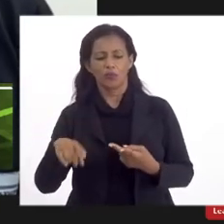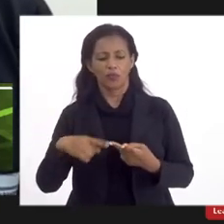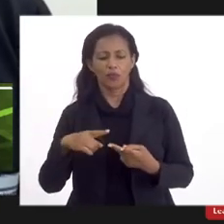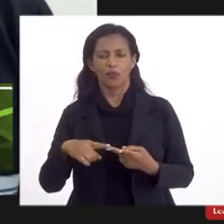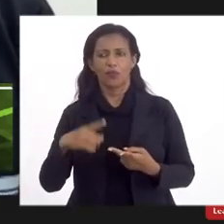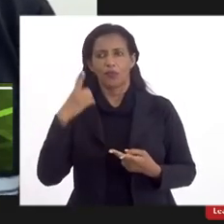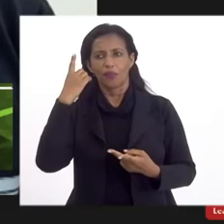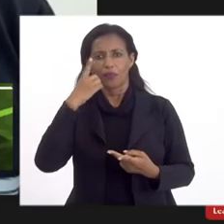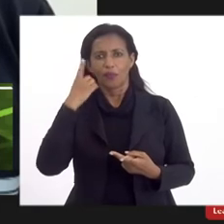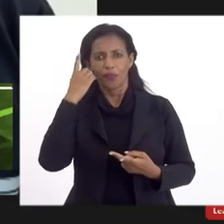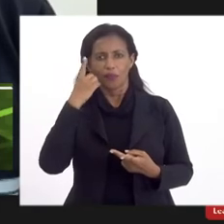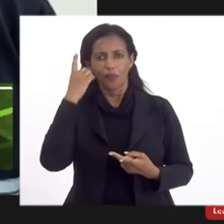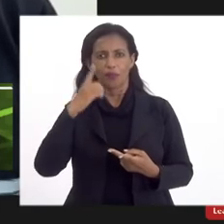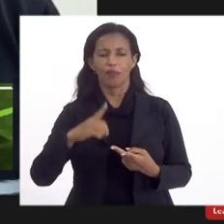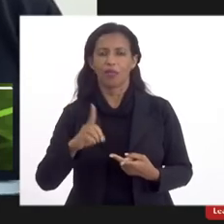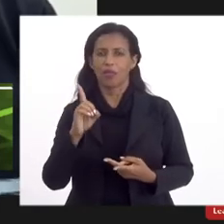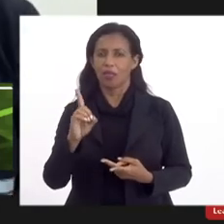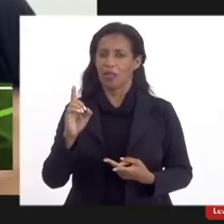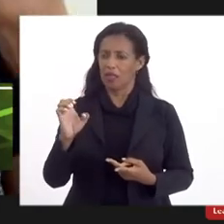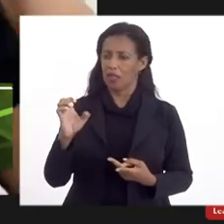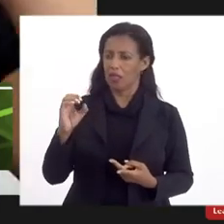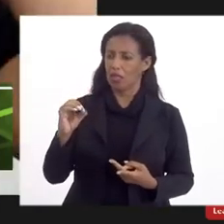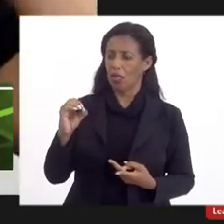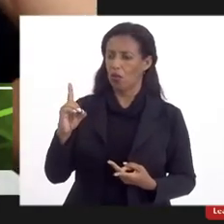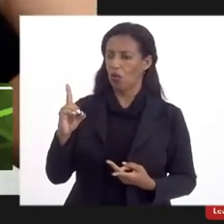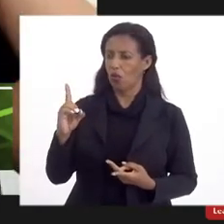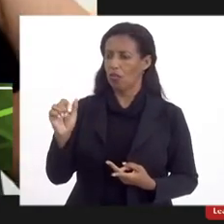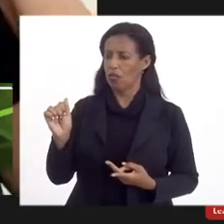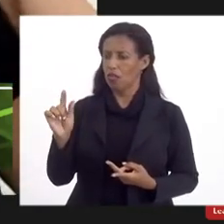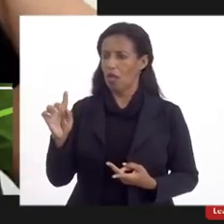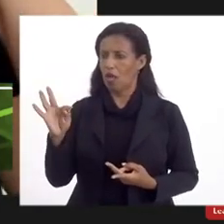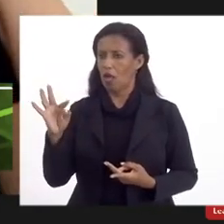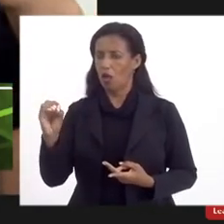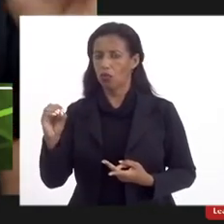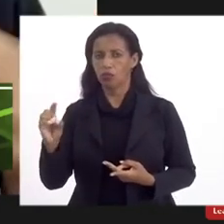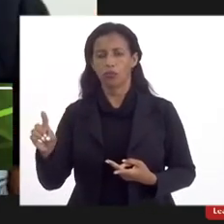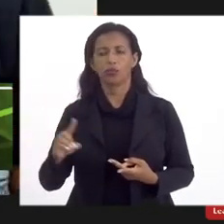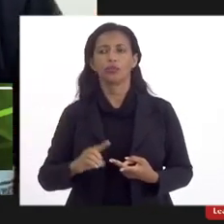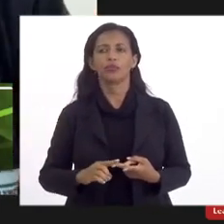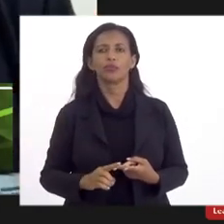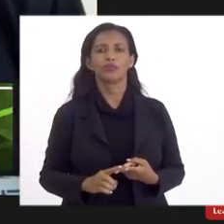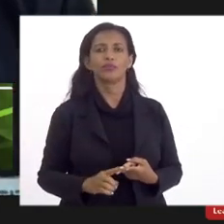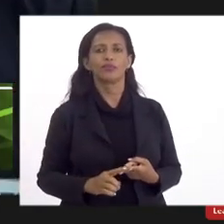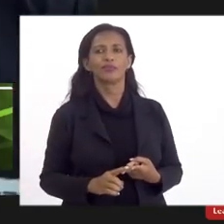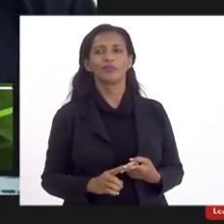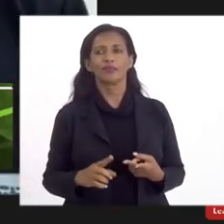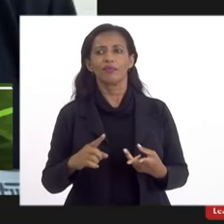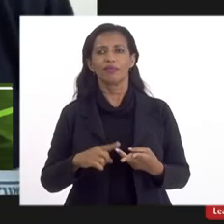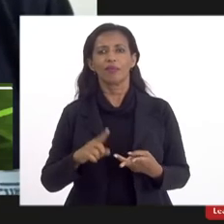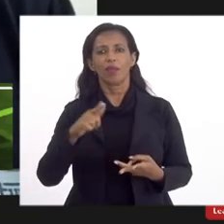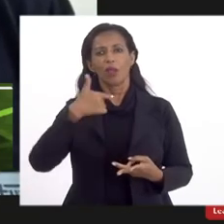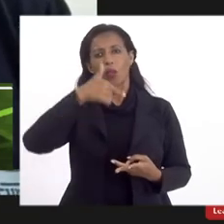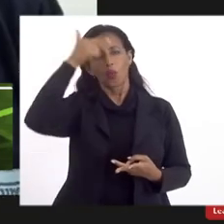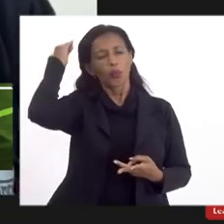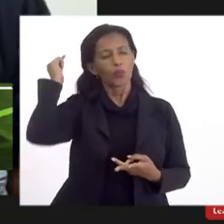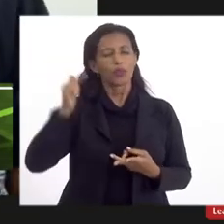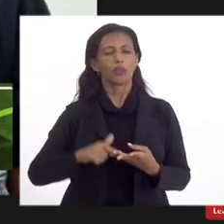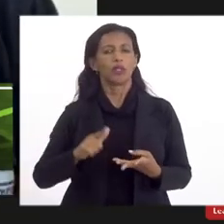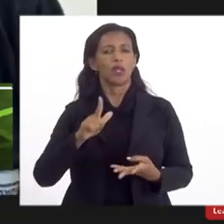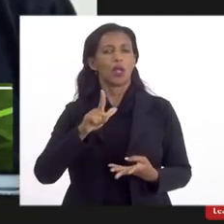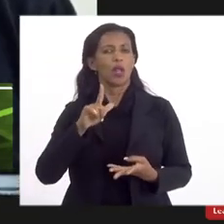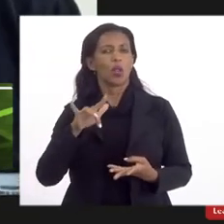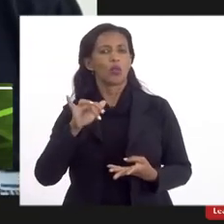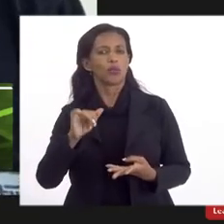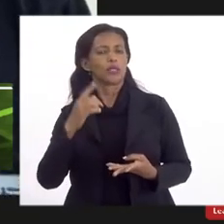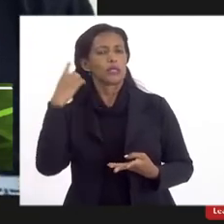é Deodal Deodalto Deodalto perdão é Luiz Paulo Lucina